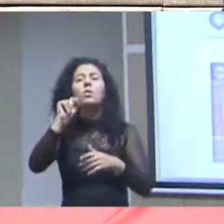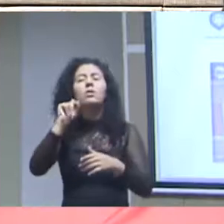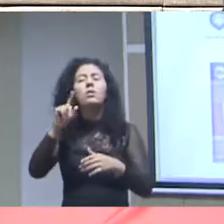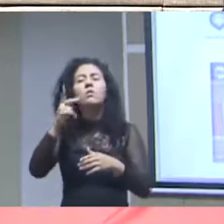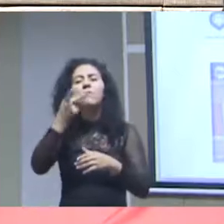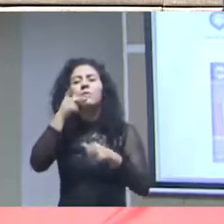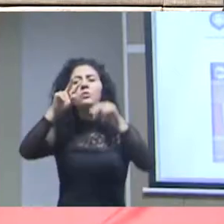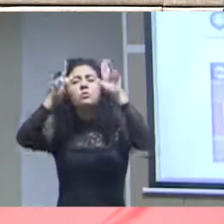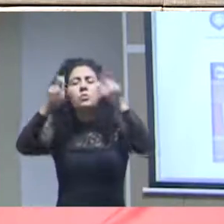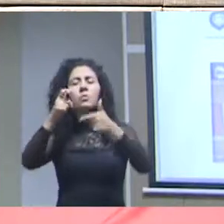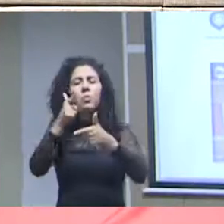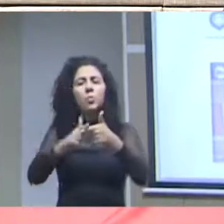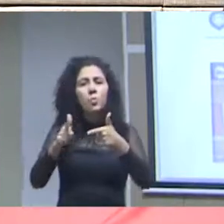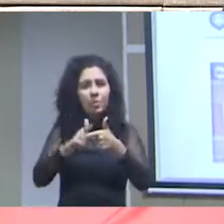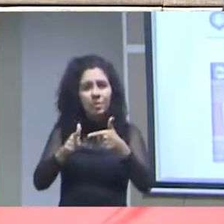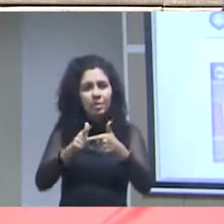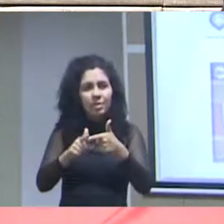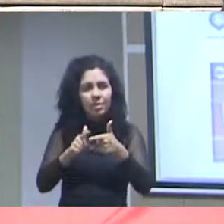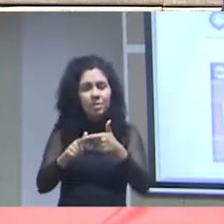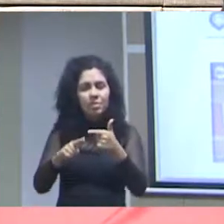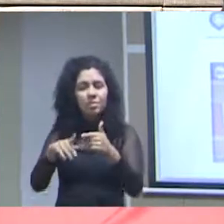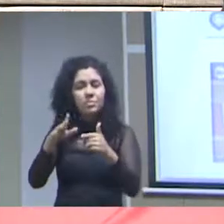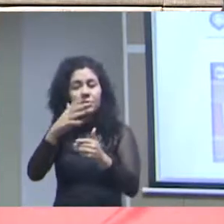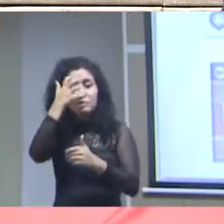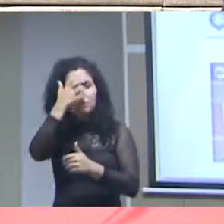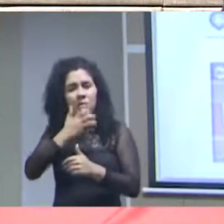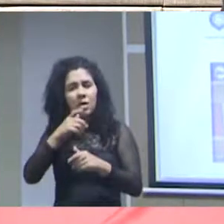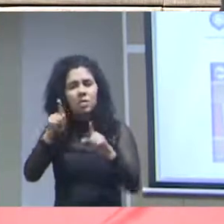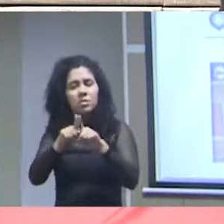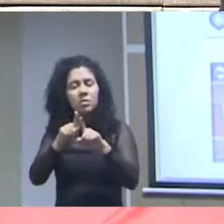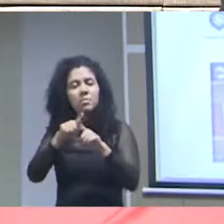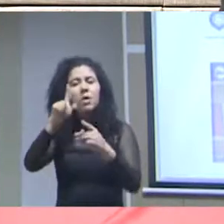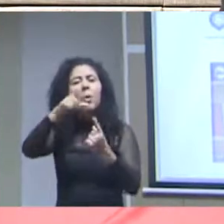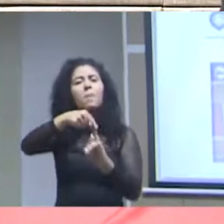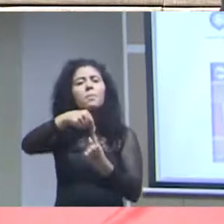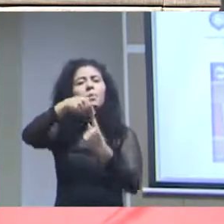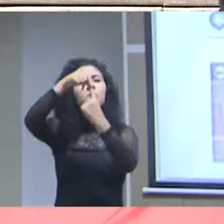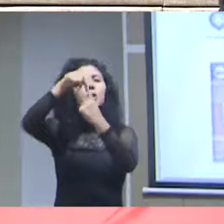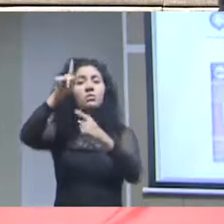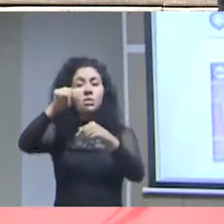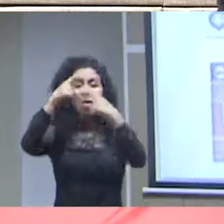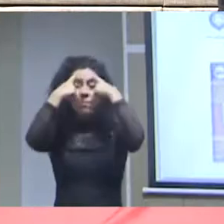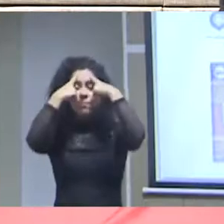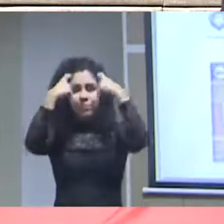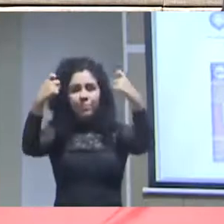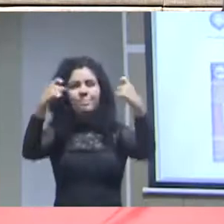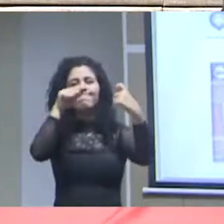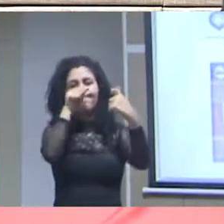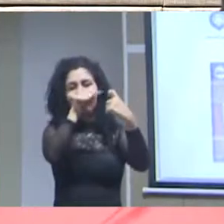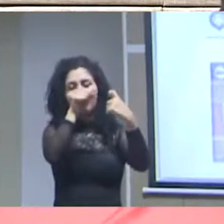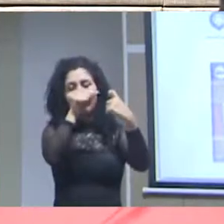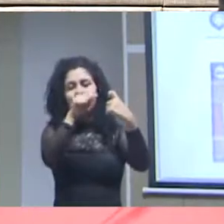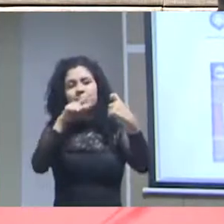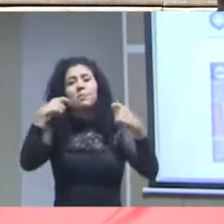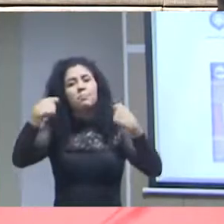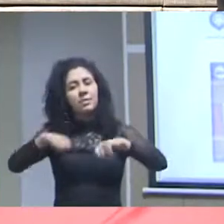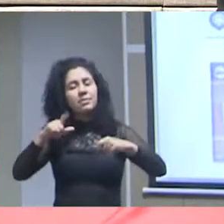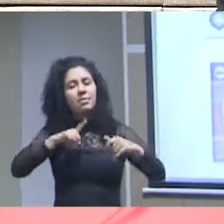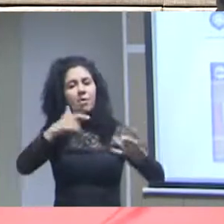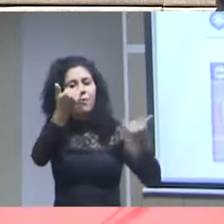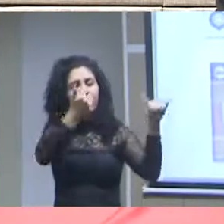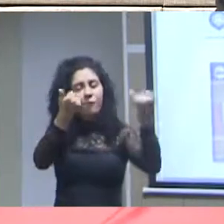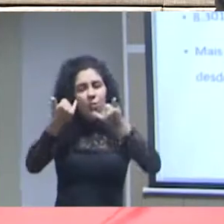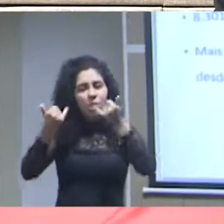específico sério prioritário para a sociedade brasileira que é o Atlas da Violência e que tem informações compiladas de